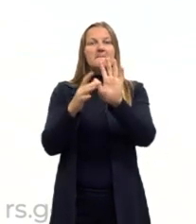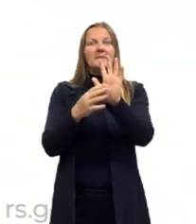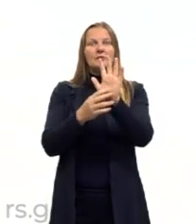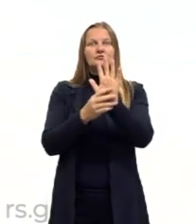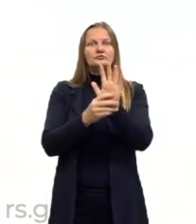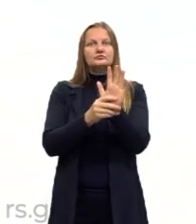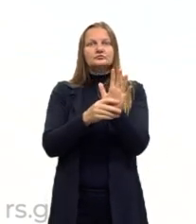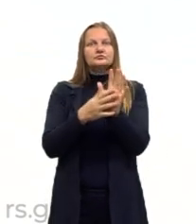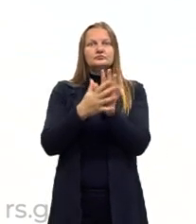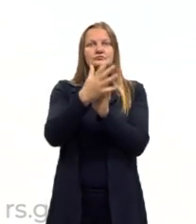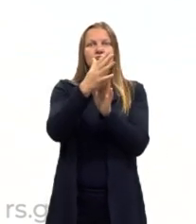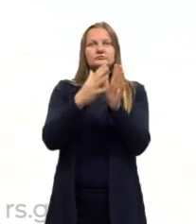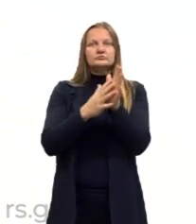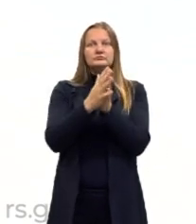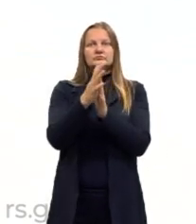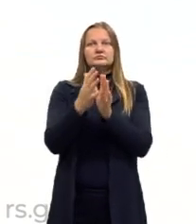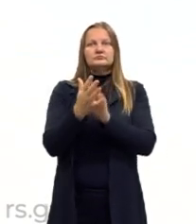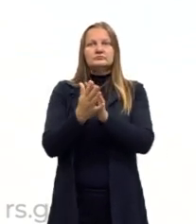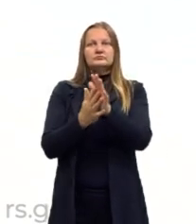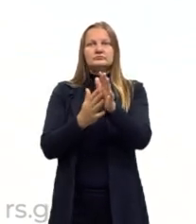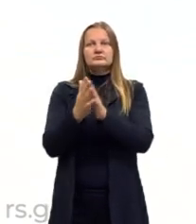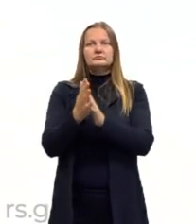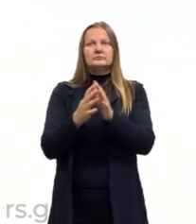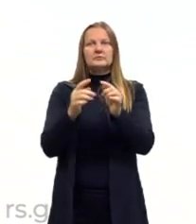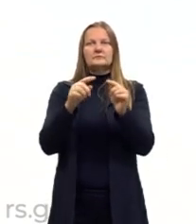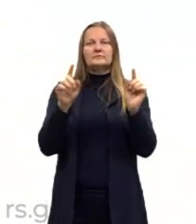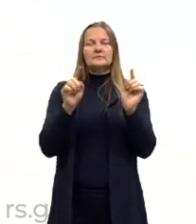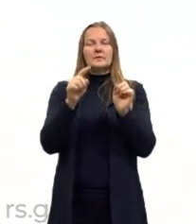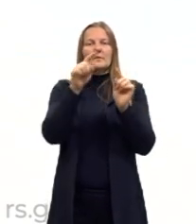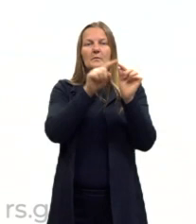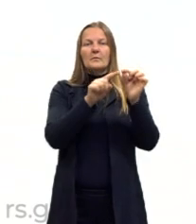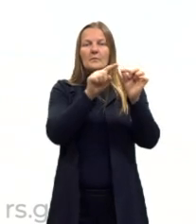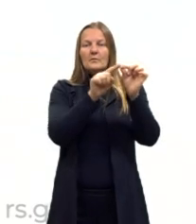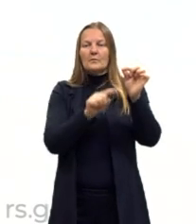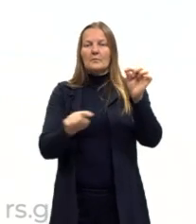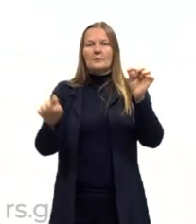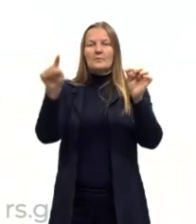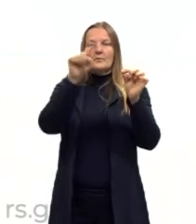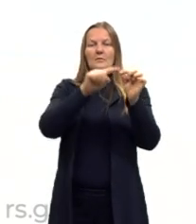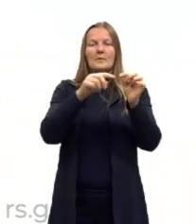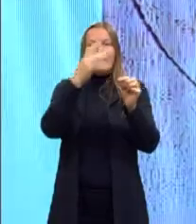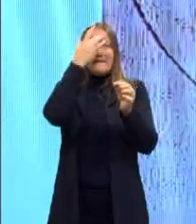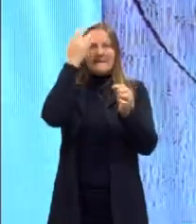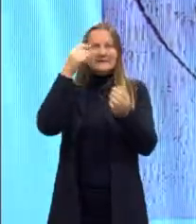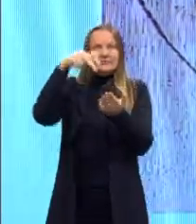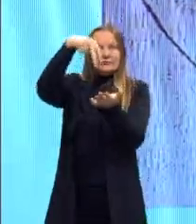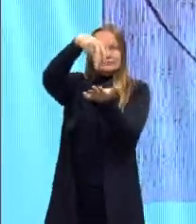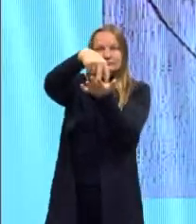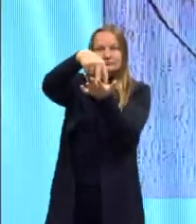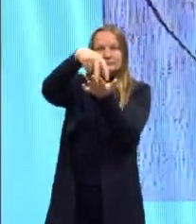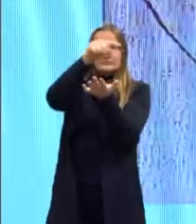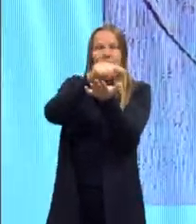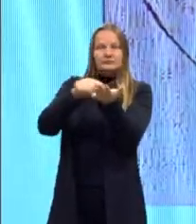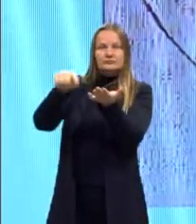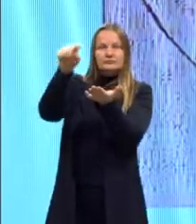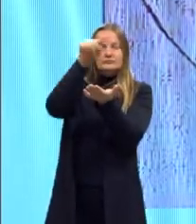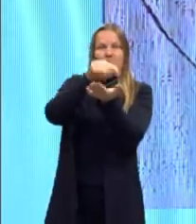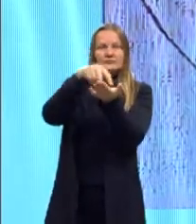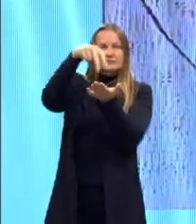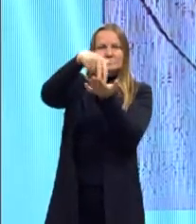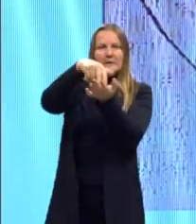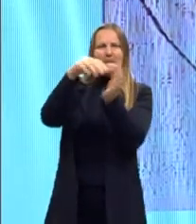pés deveriam tocar a circunferência. Essa mesma figura deveria também se encaixar perfeitamente